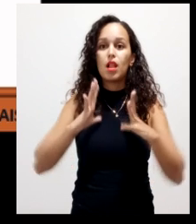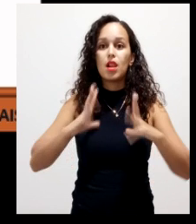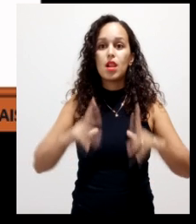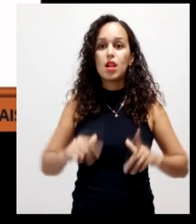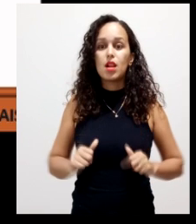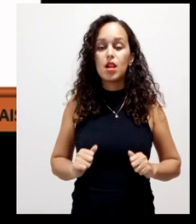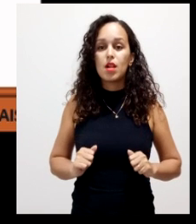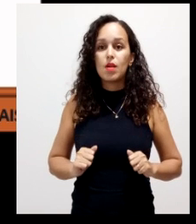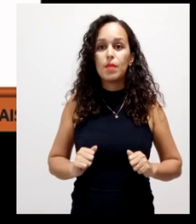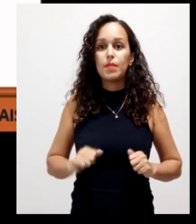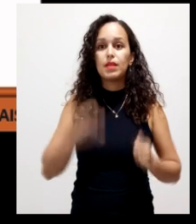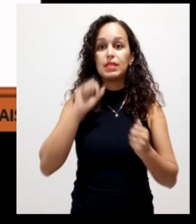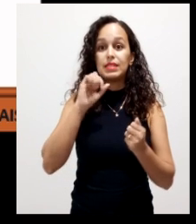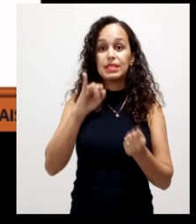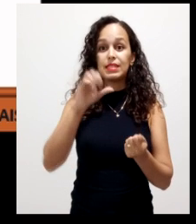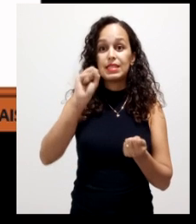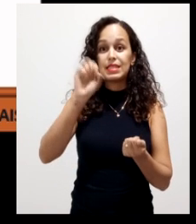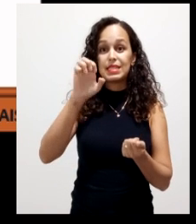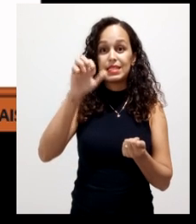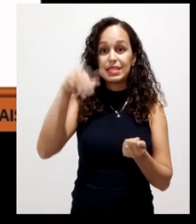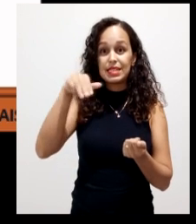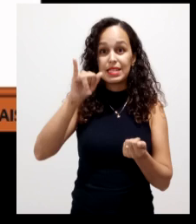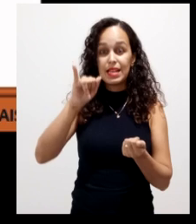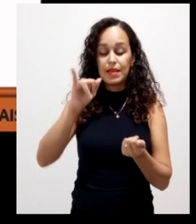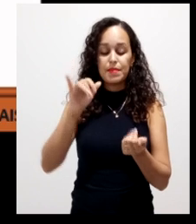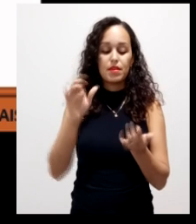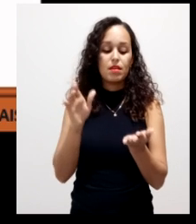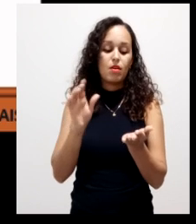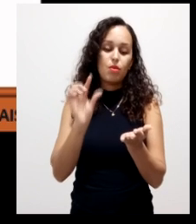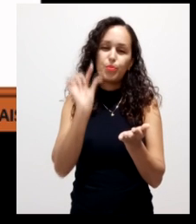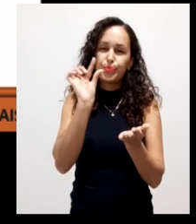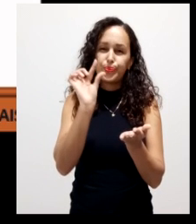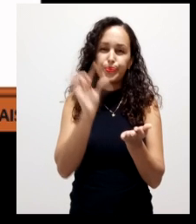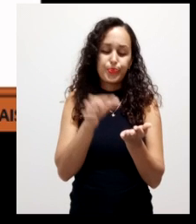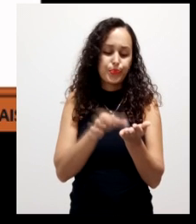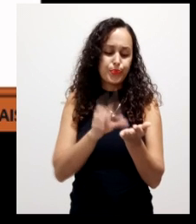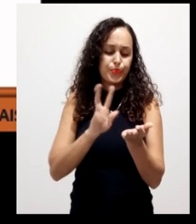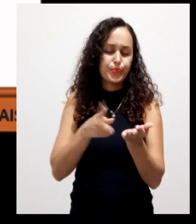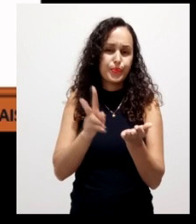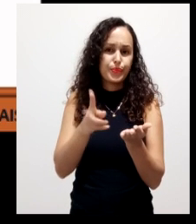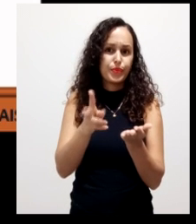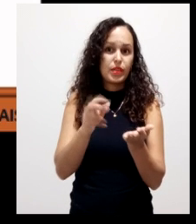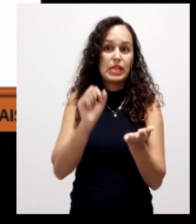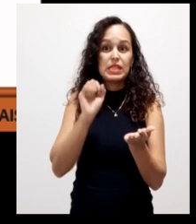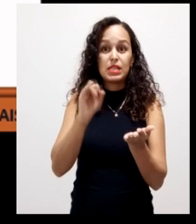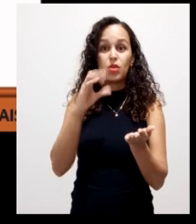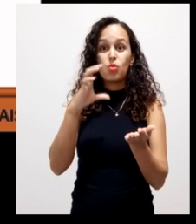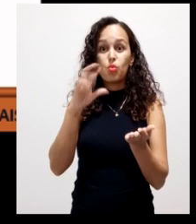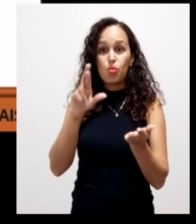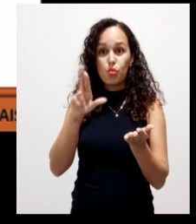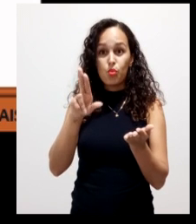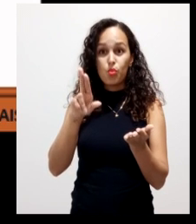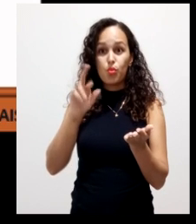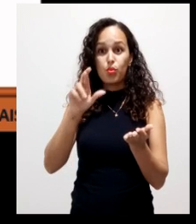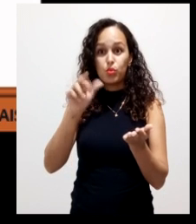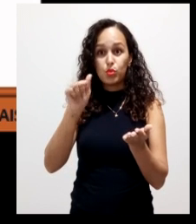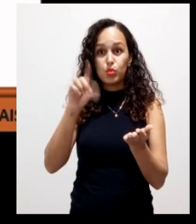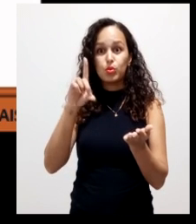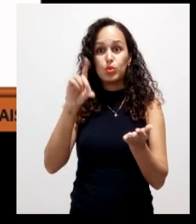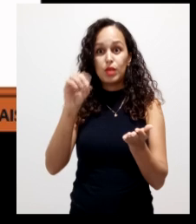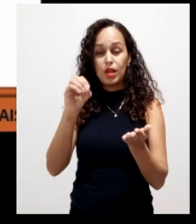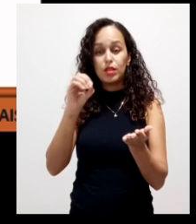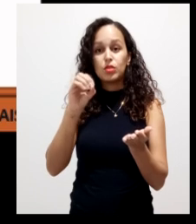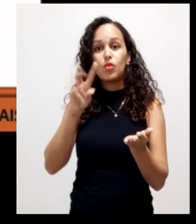quando ele estiver sendo curado uma amostra vai permanecer nas mãos e quando ele estiver curado não terá